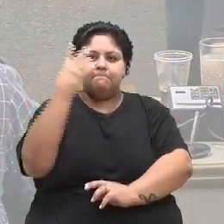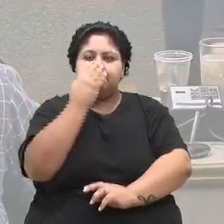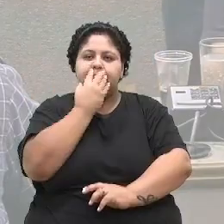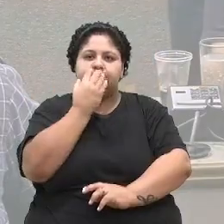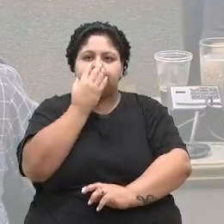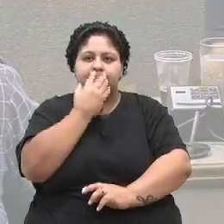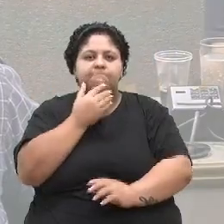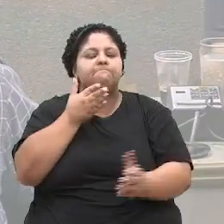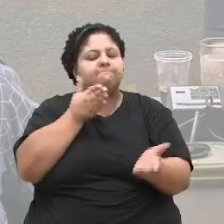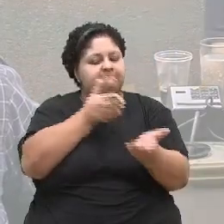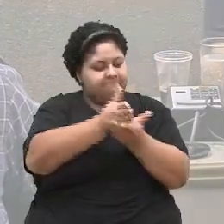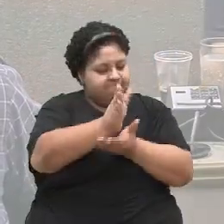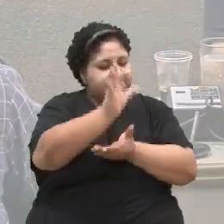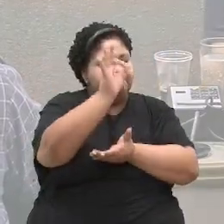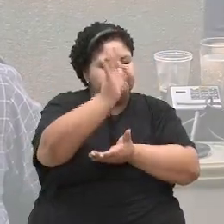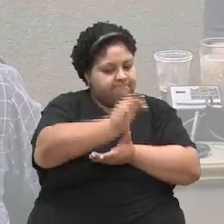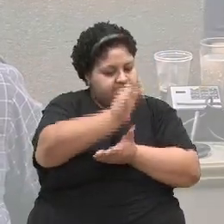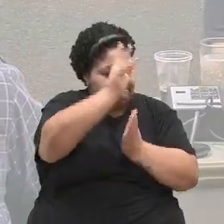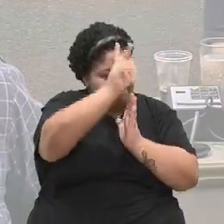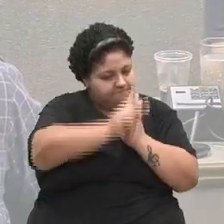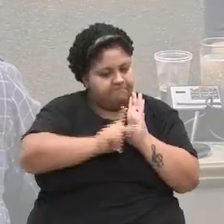aprovar, certamente, esse projeto importante. Obrigado,